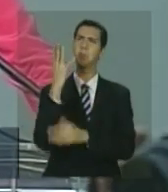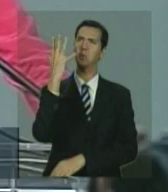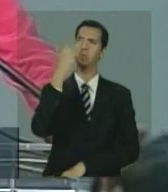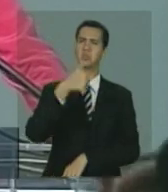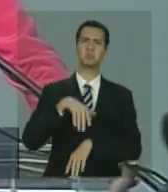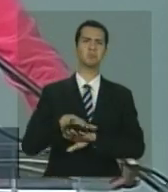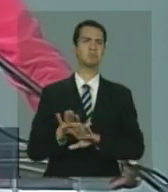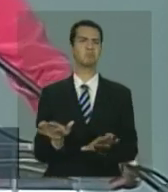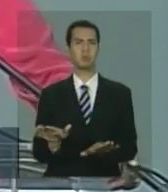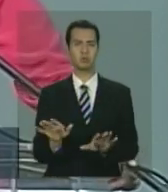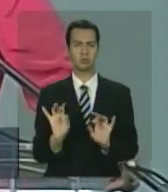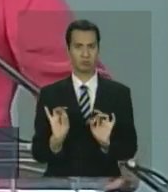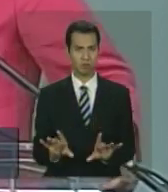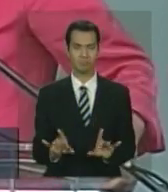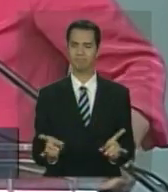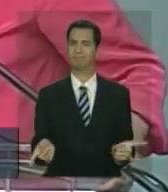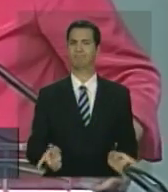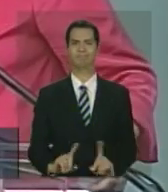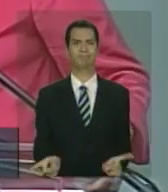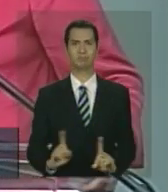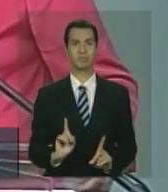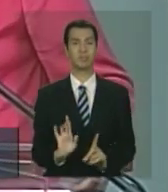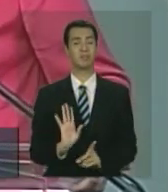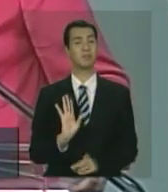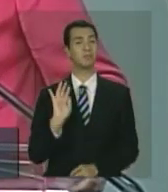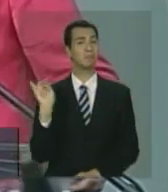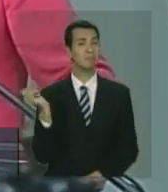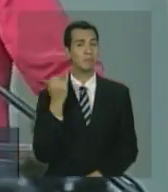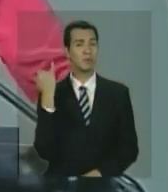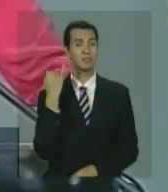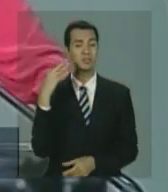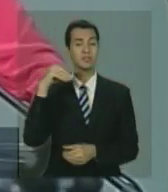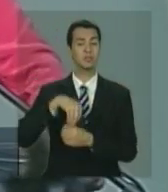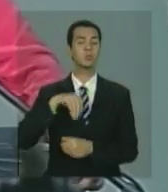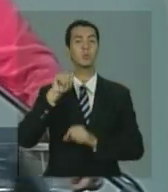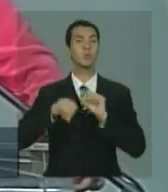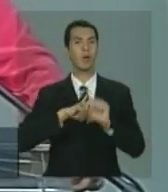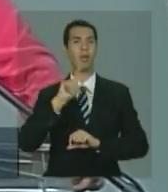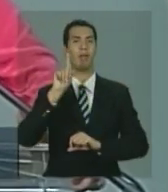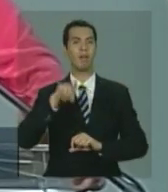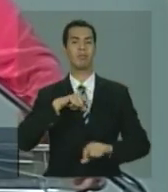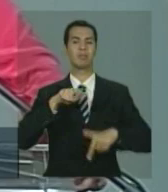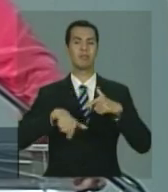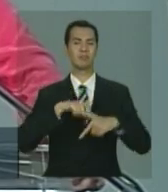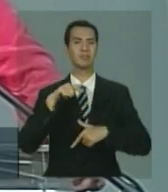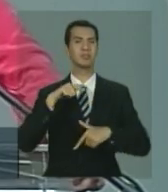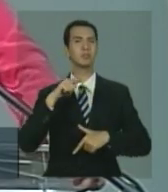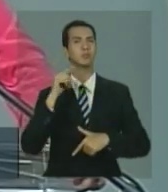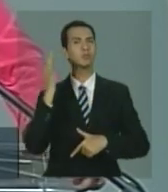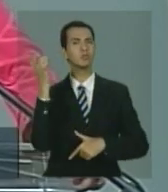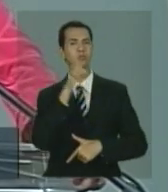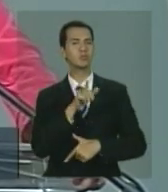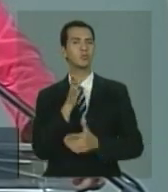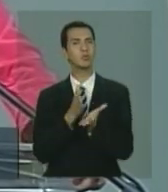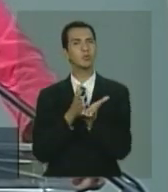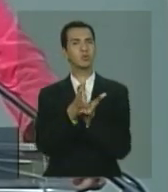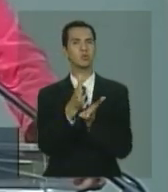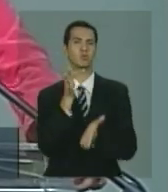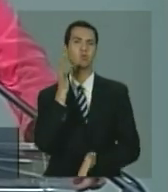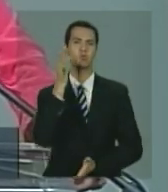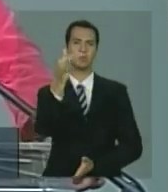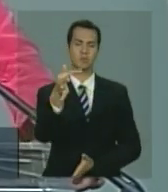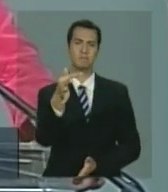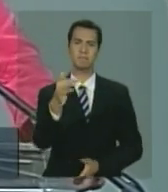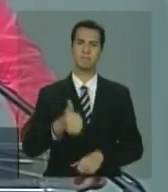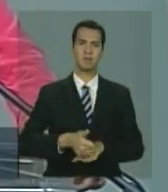Para o Brasil, esse é o caminho do futuro, o caminho para transformar